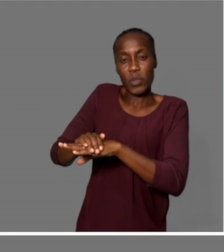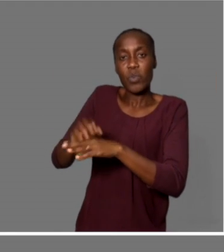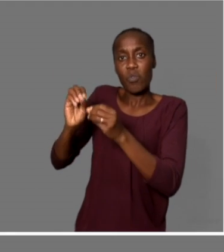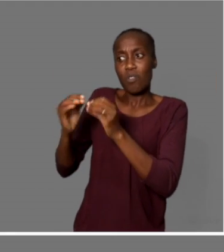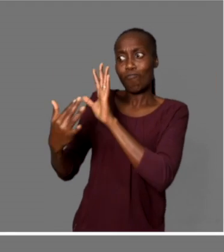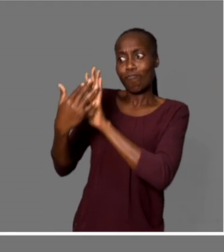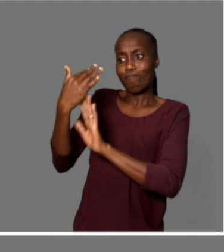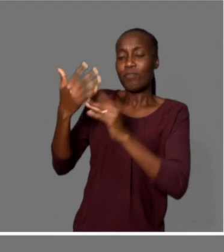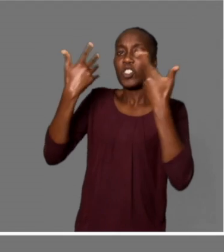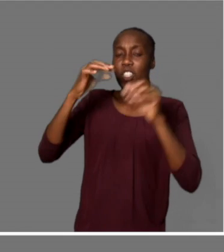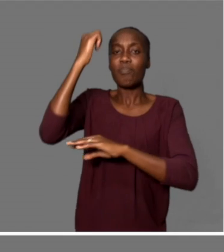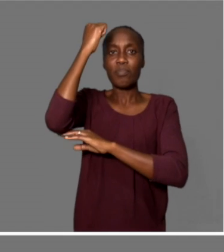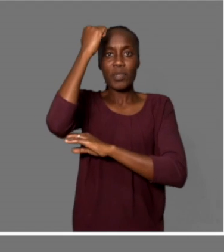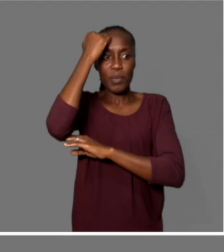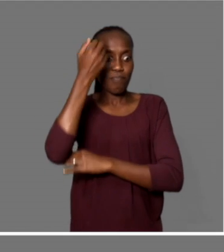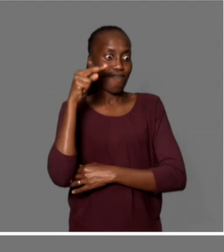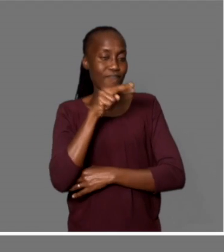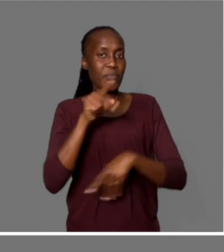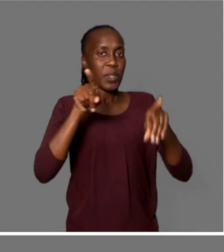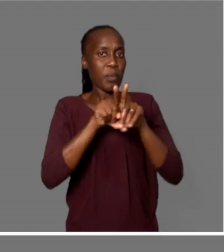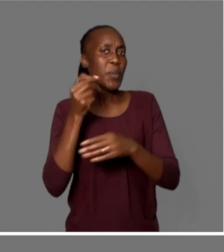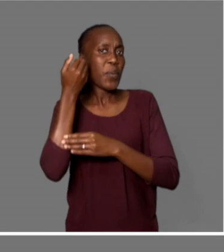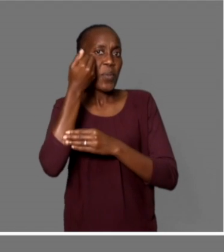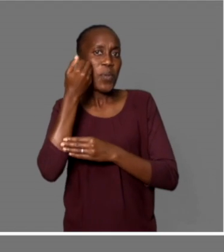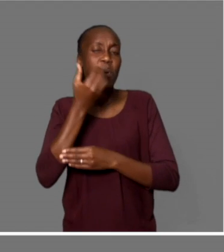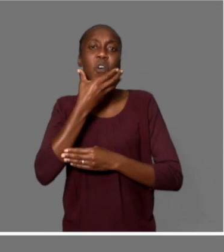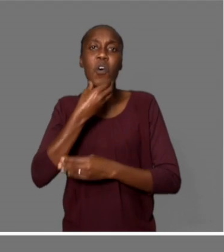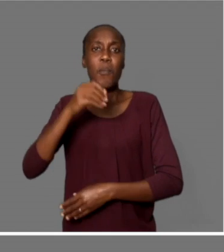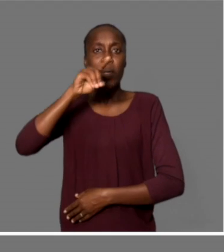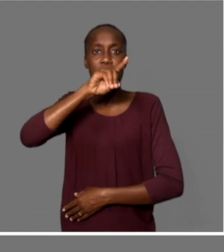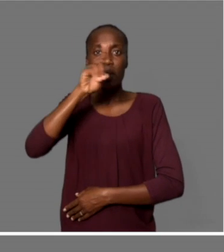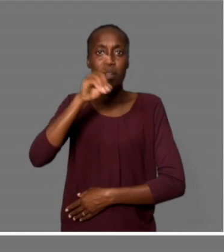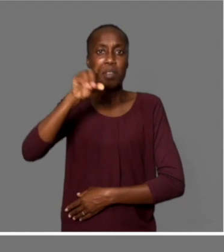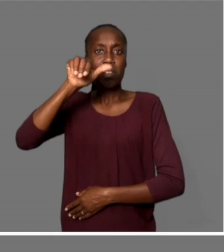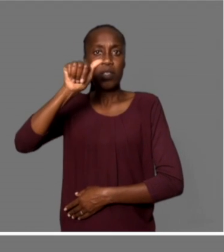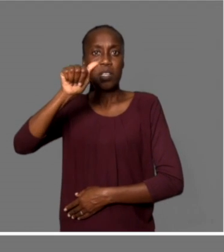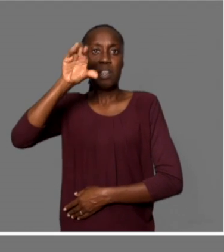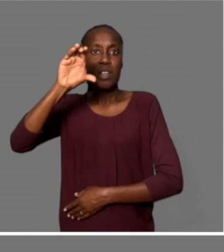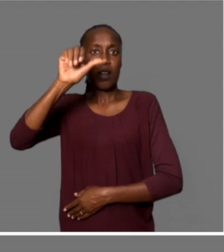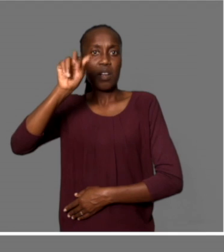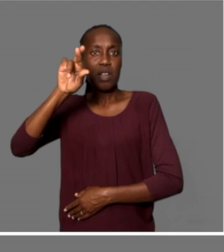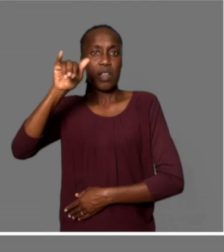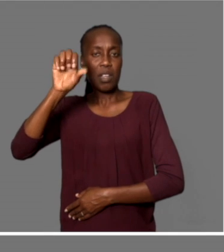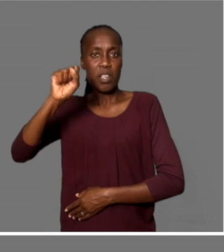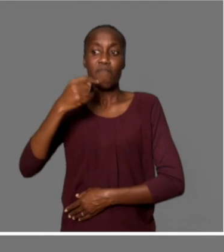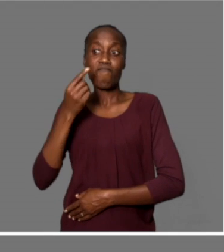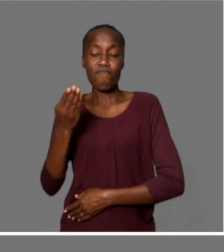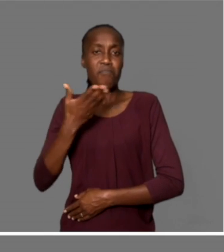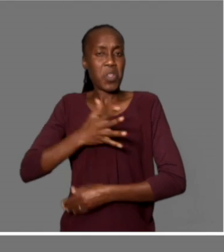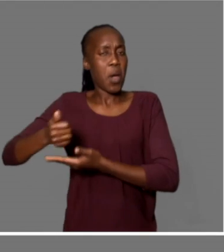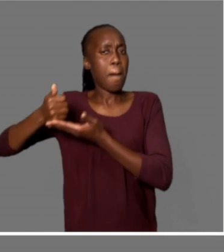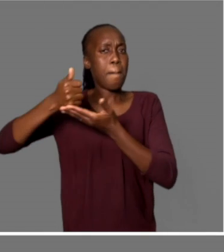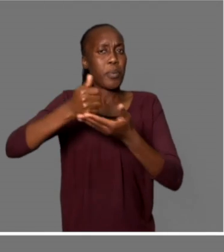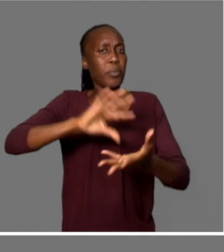graças aos técnicos que cá temos. E olhar também para este lado solidário do senhor Zacarias, neste caso, que se prontificou